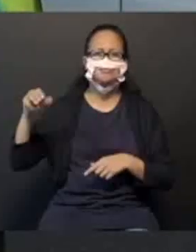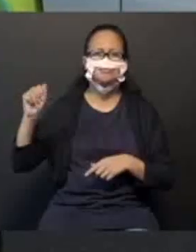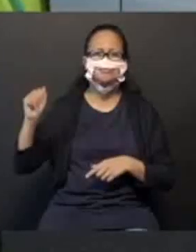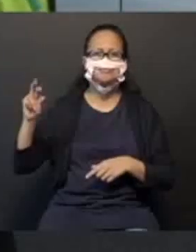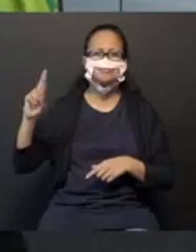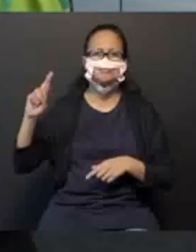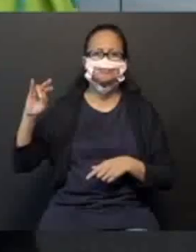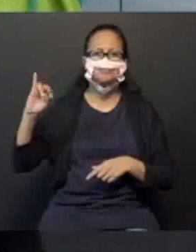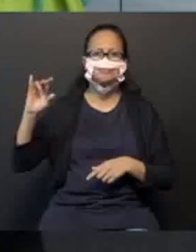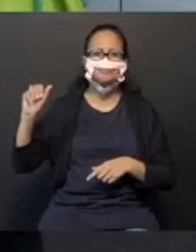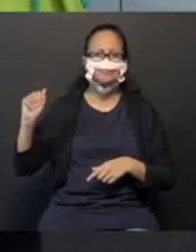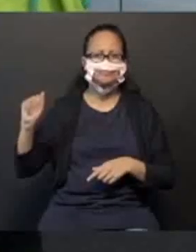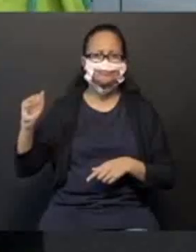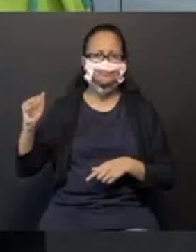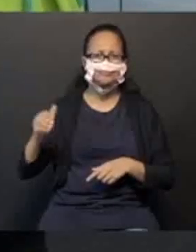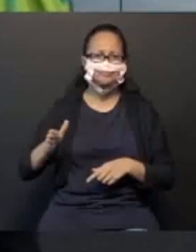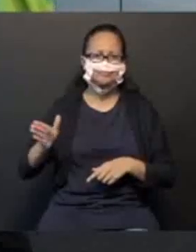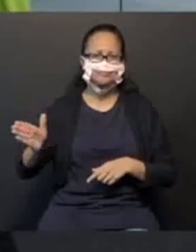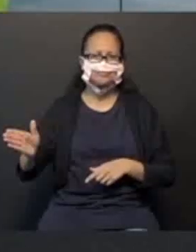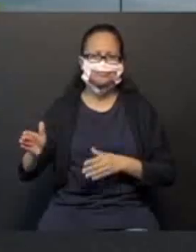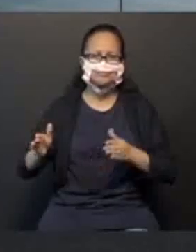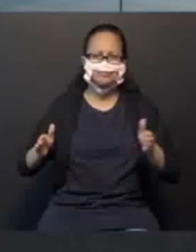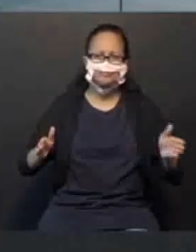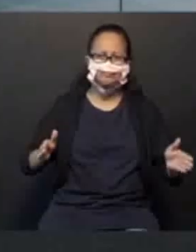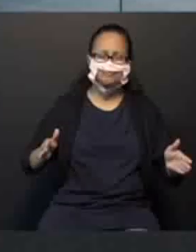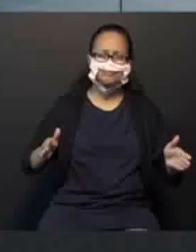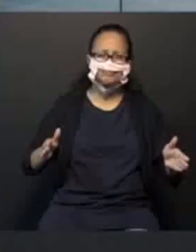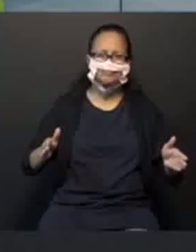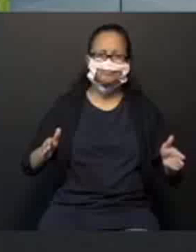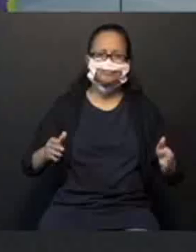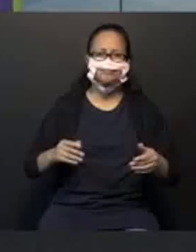Maria está à direita ou à esquerda?